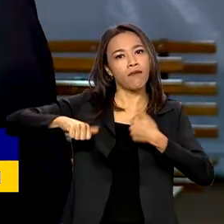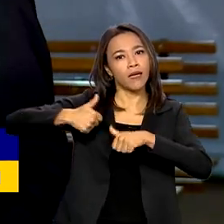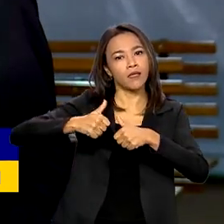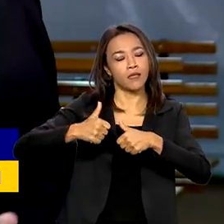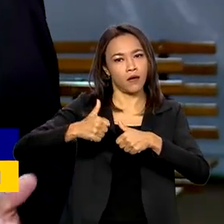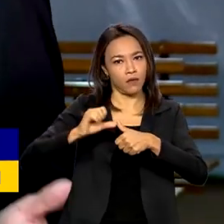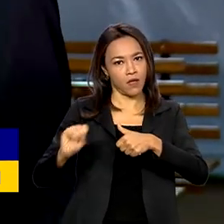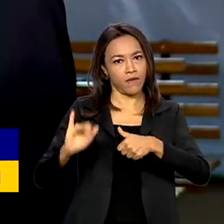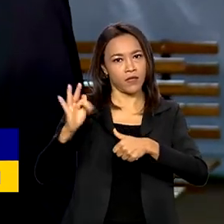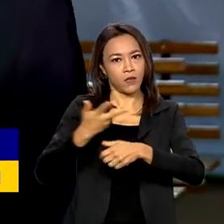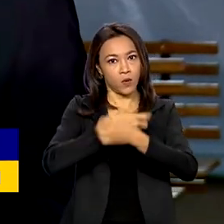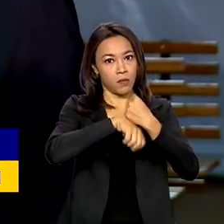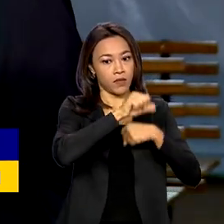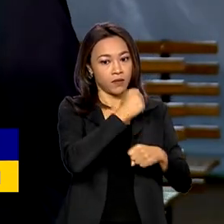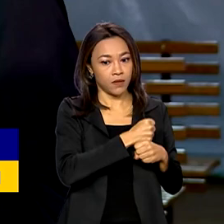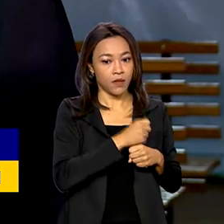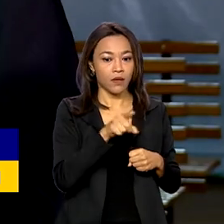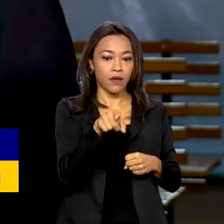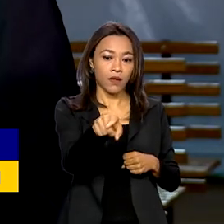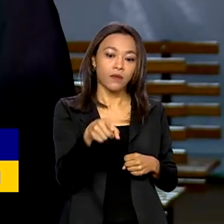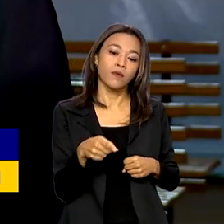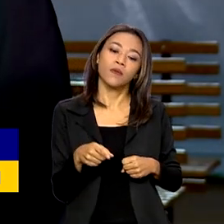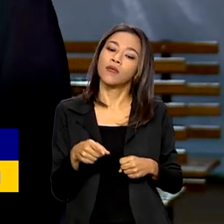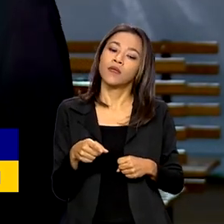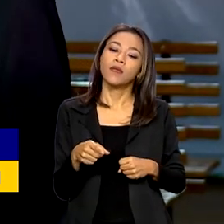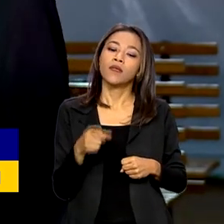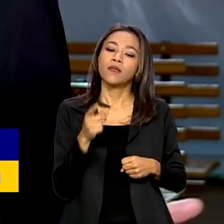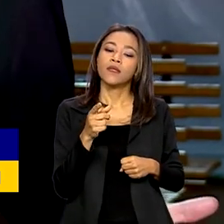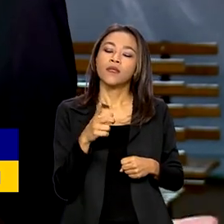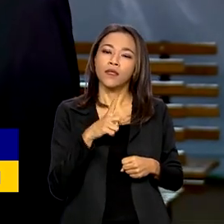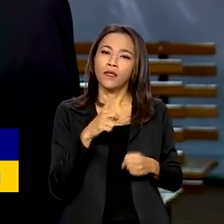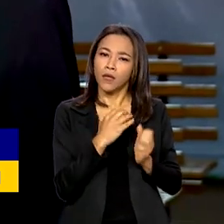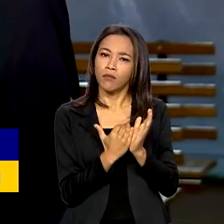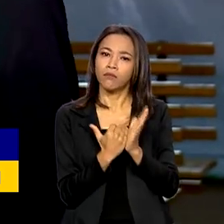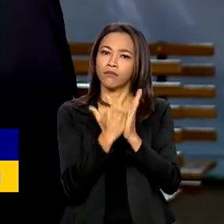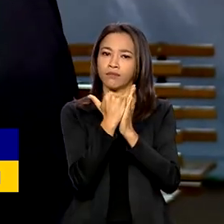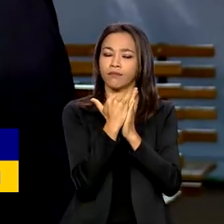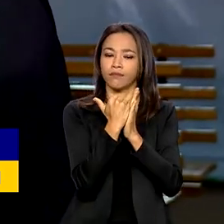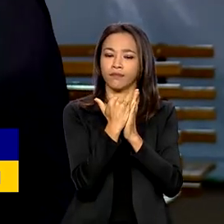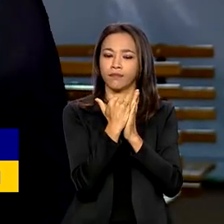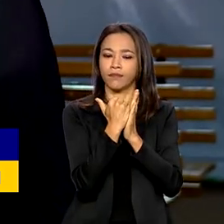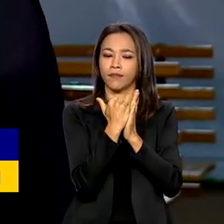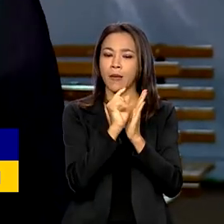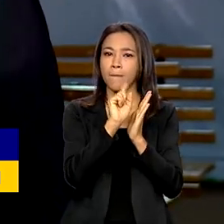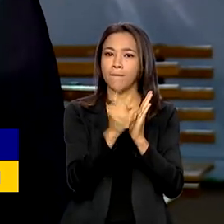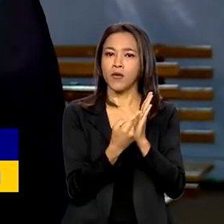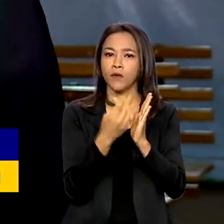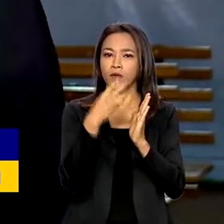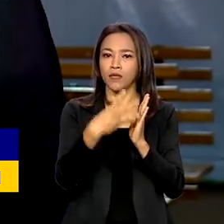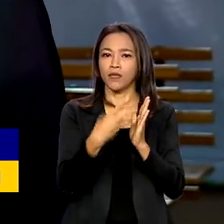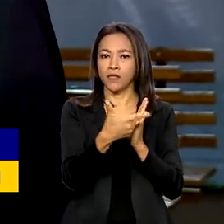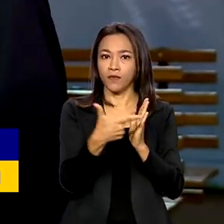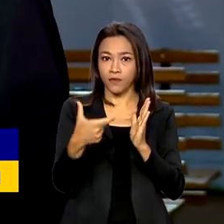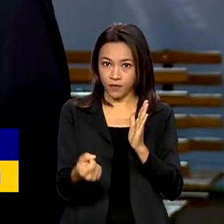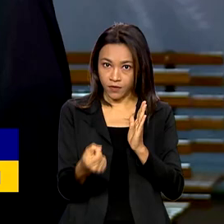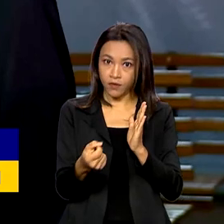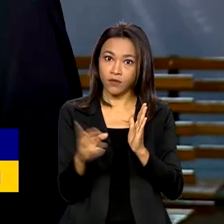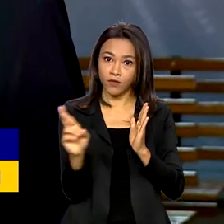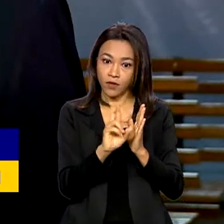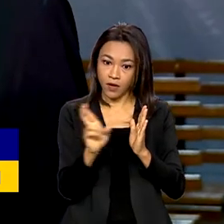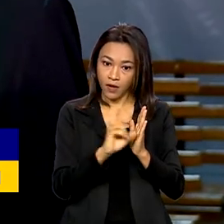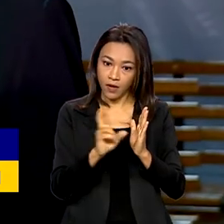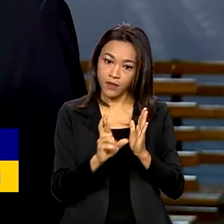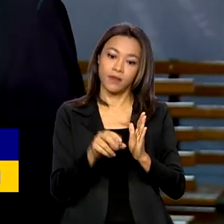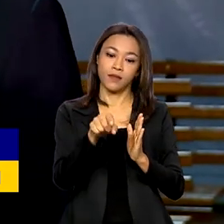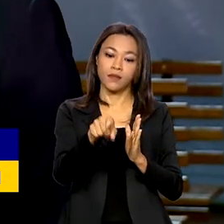$ 1.302 já tem alguma coisa de ganho real. Até esse ano, R$ 1.320, maio, e